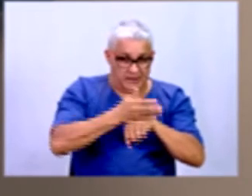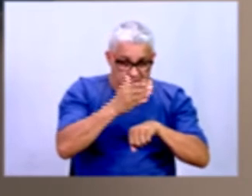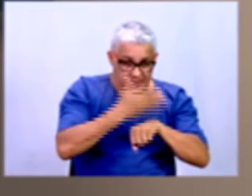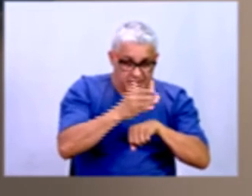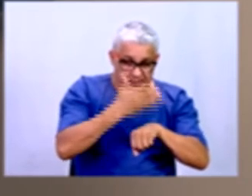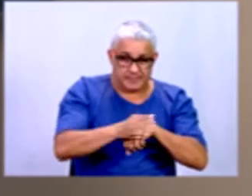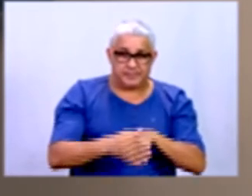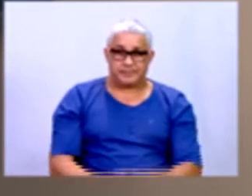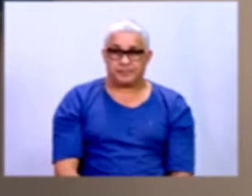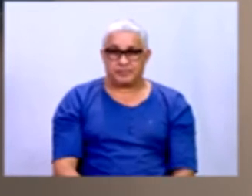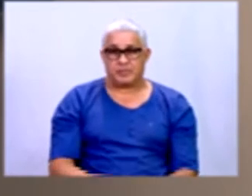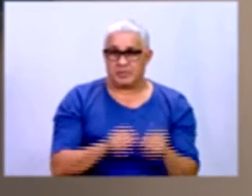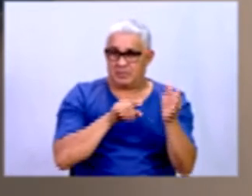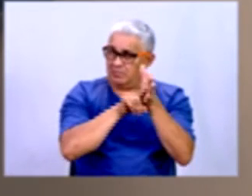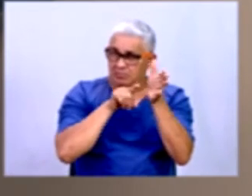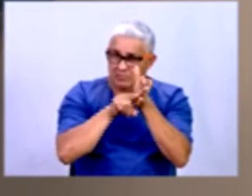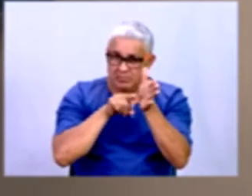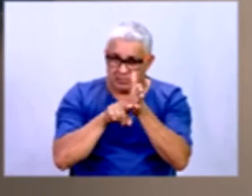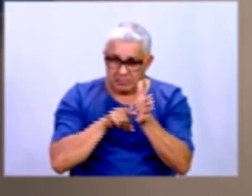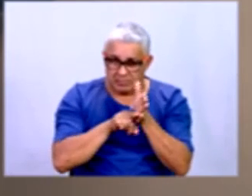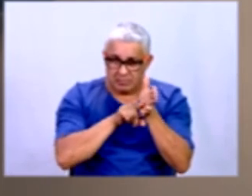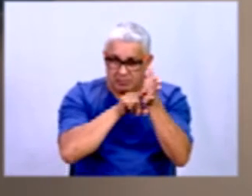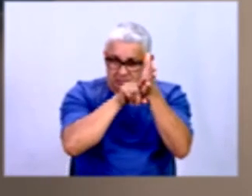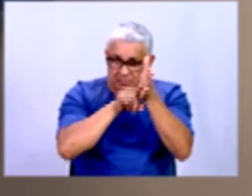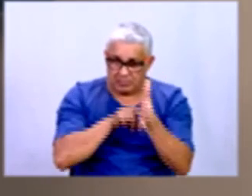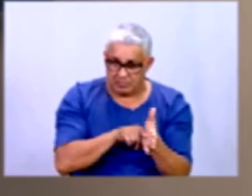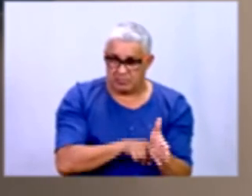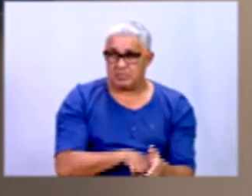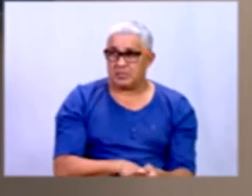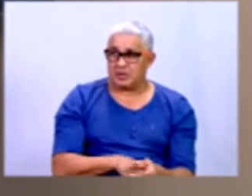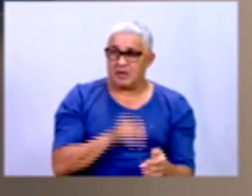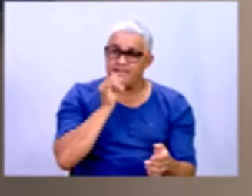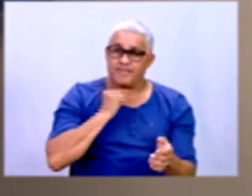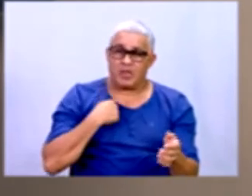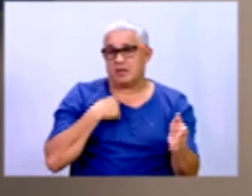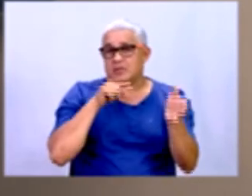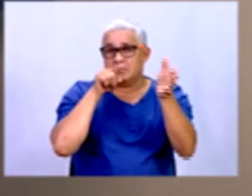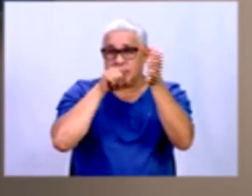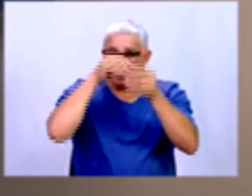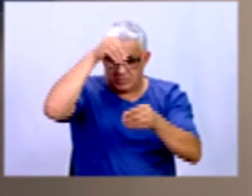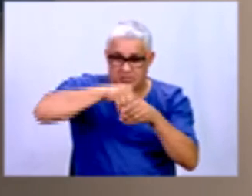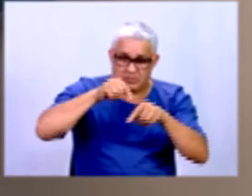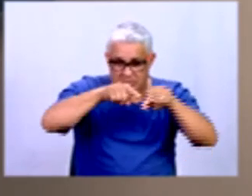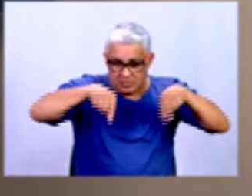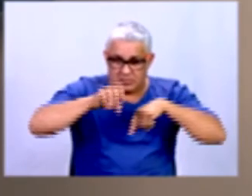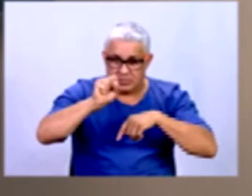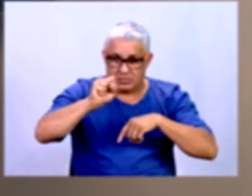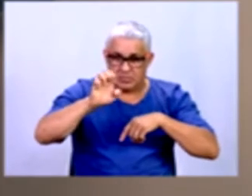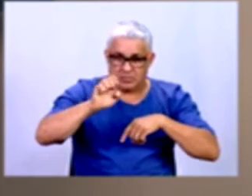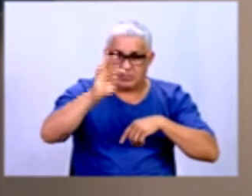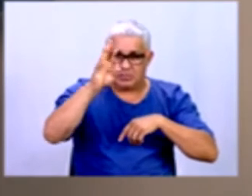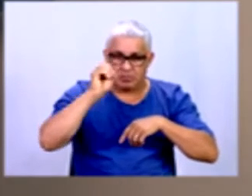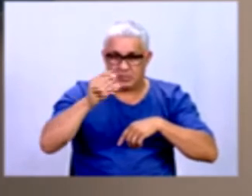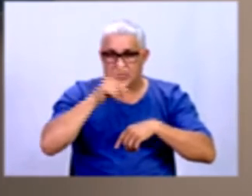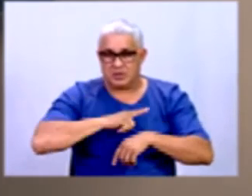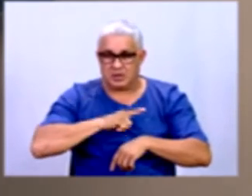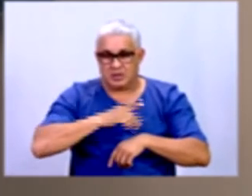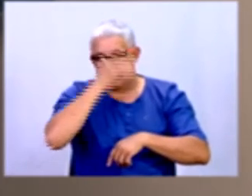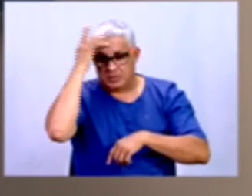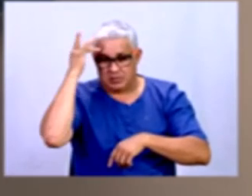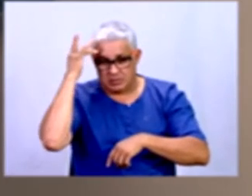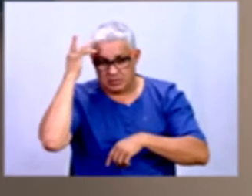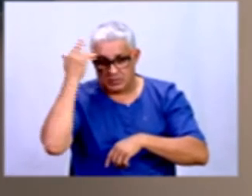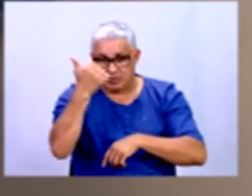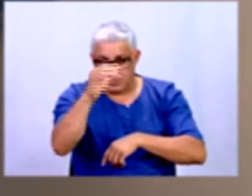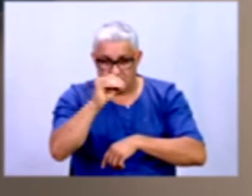uma pesquisa, e seja no... Por exemplo, eu vou fazer uma pesquisa dentro do meu setor de trabalho, o meu setor de trabalho tem 10 pessoas, eu posso fazer uma